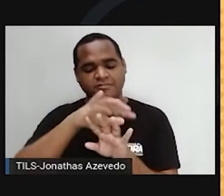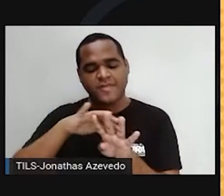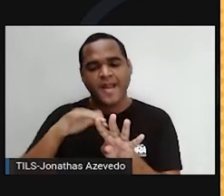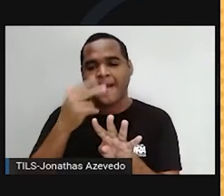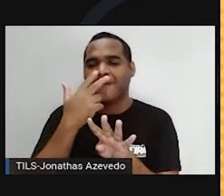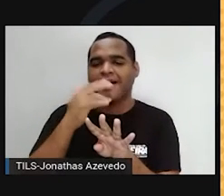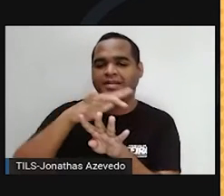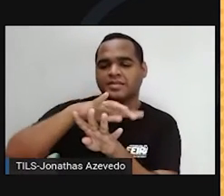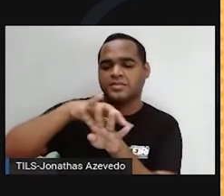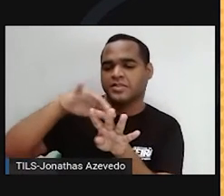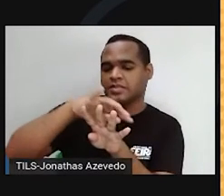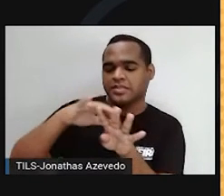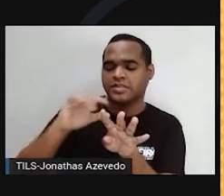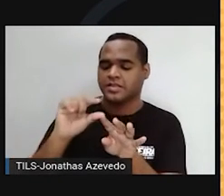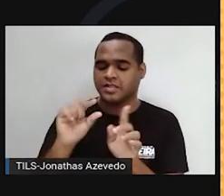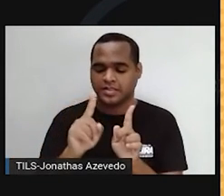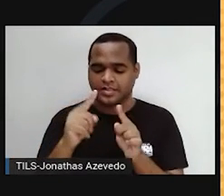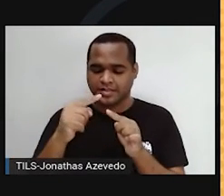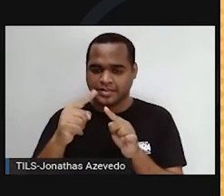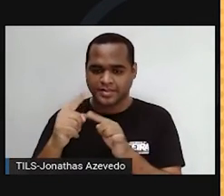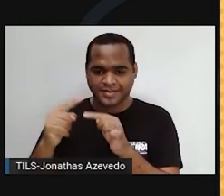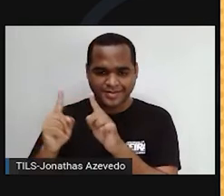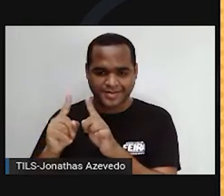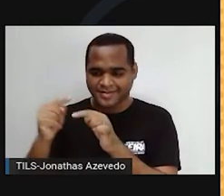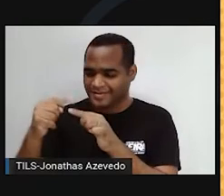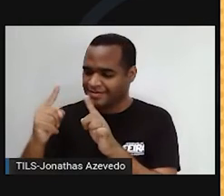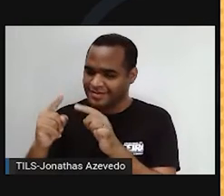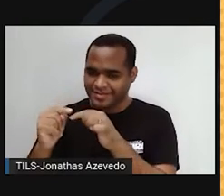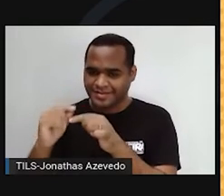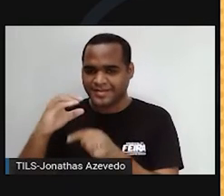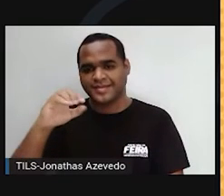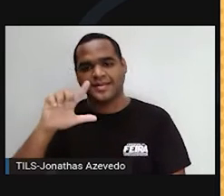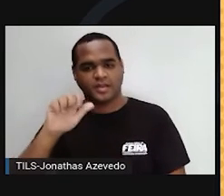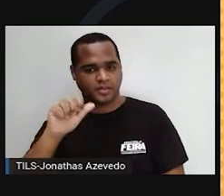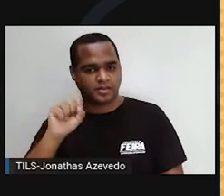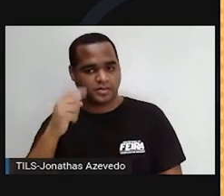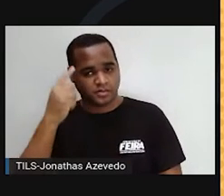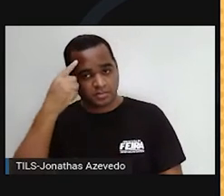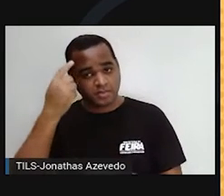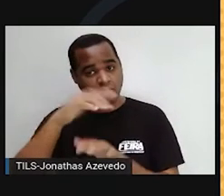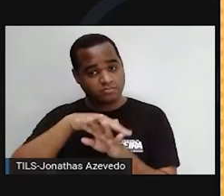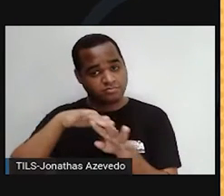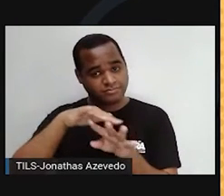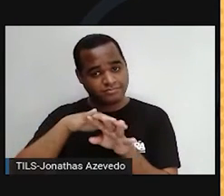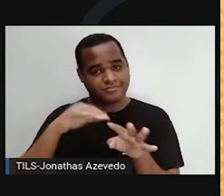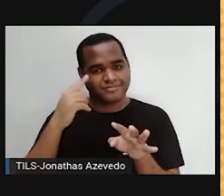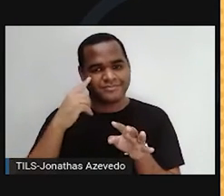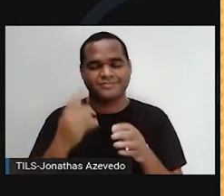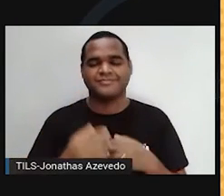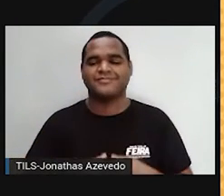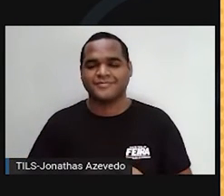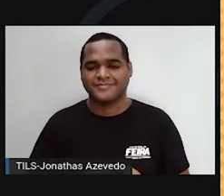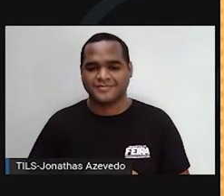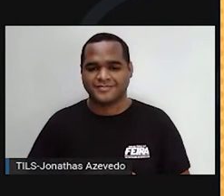compartimentos, que ele chamou de cela, que significa câmara, em latim.